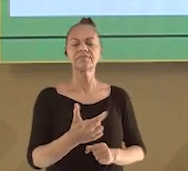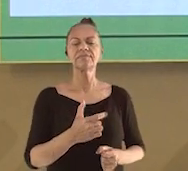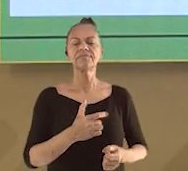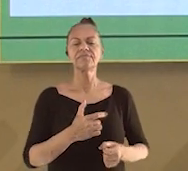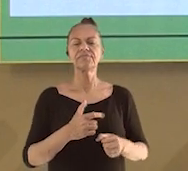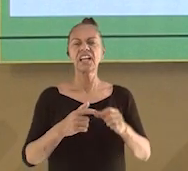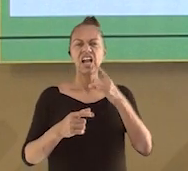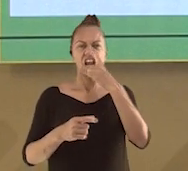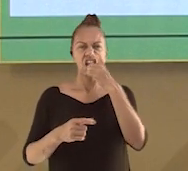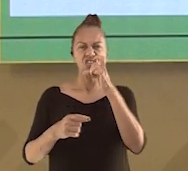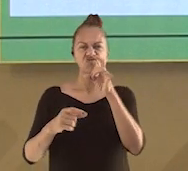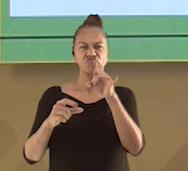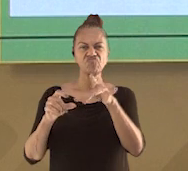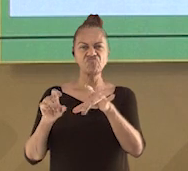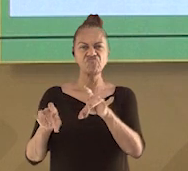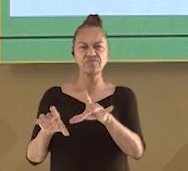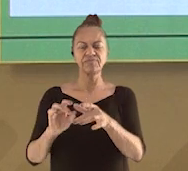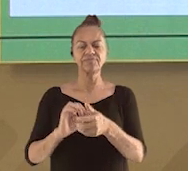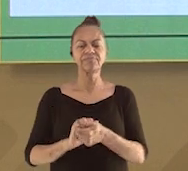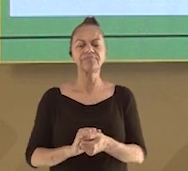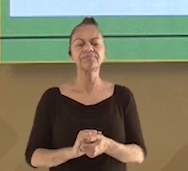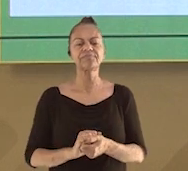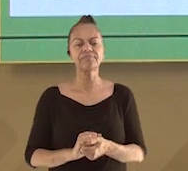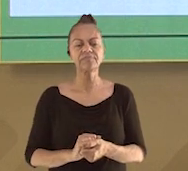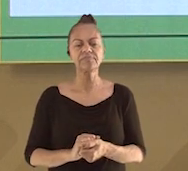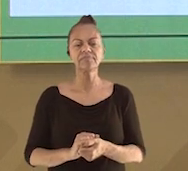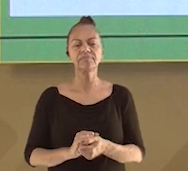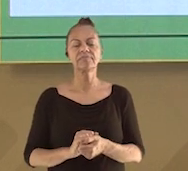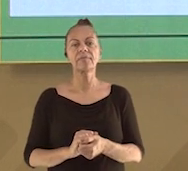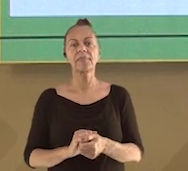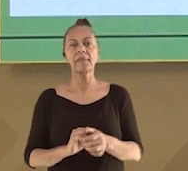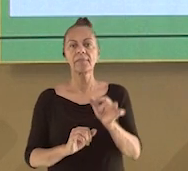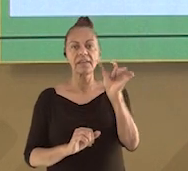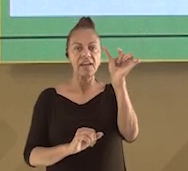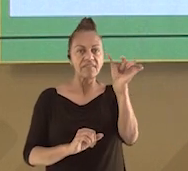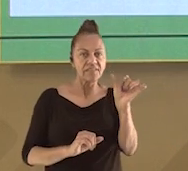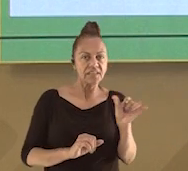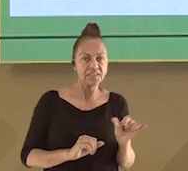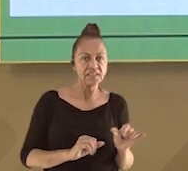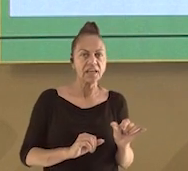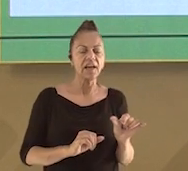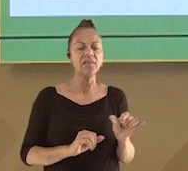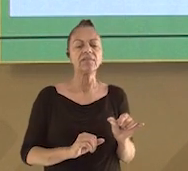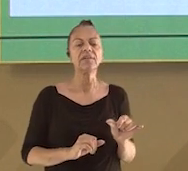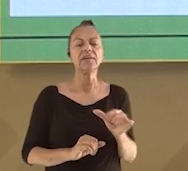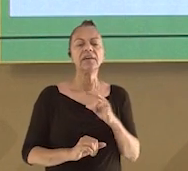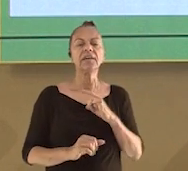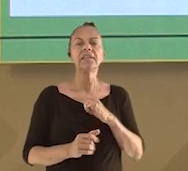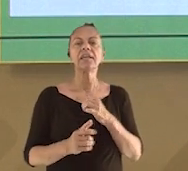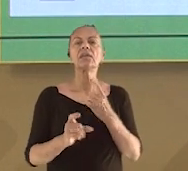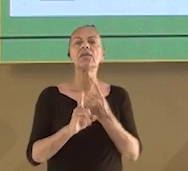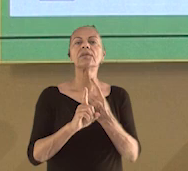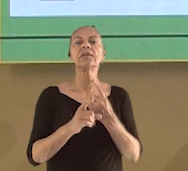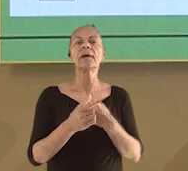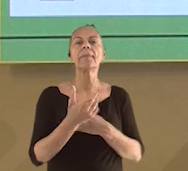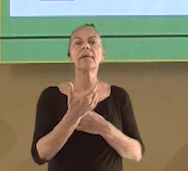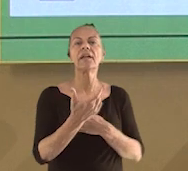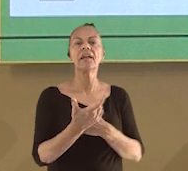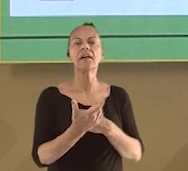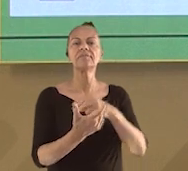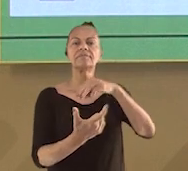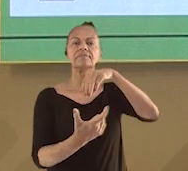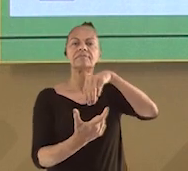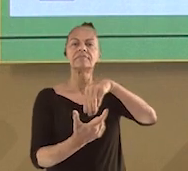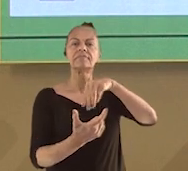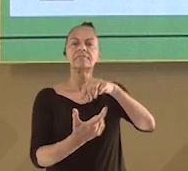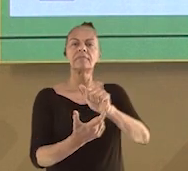E na mesma linha da palavra lixo, também na vertical, um pouco mais para baixo, encontramos a palavra